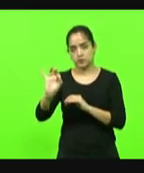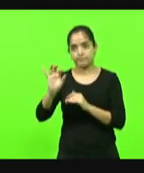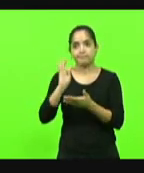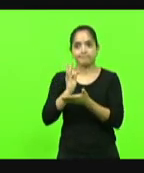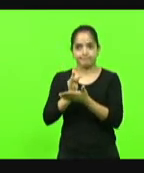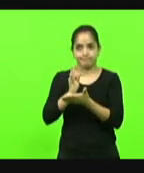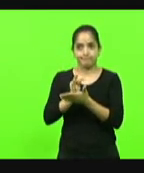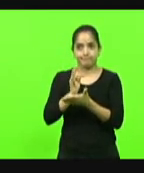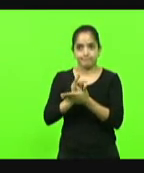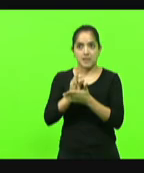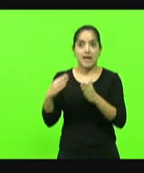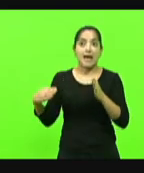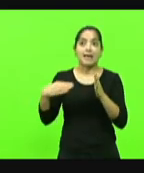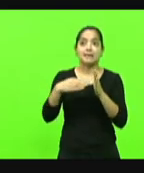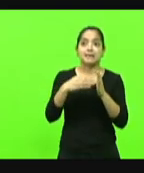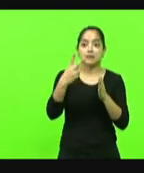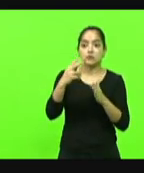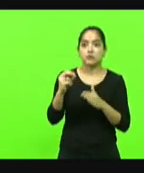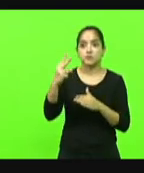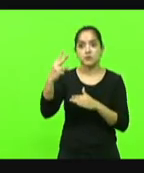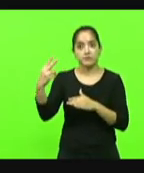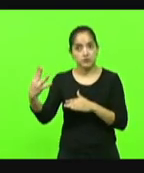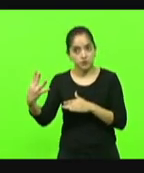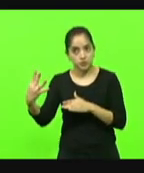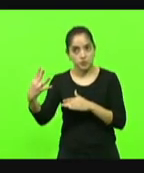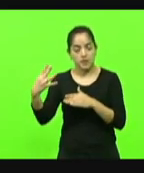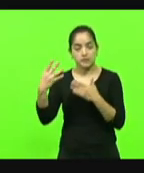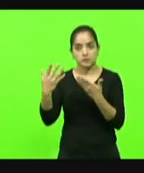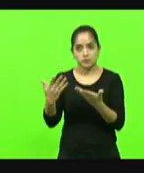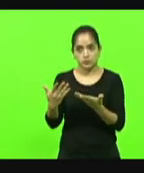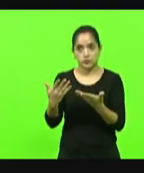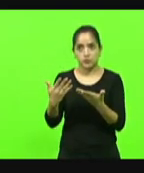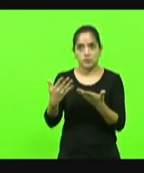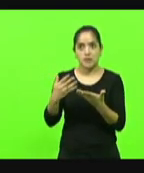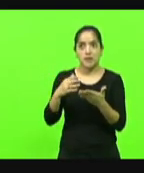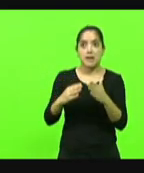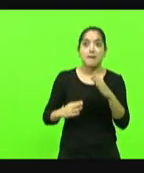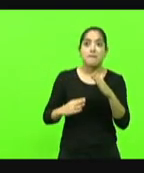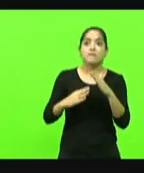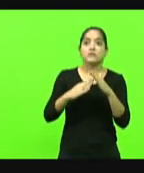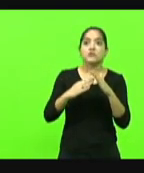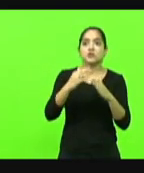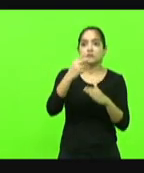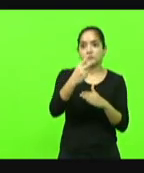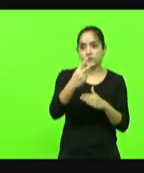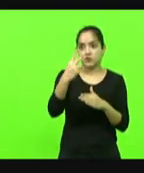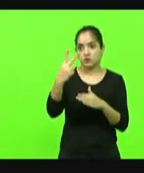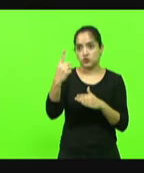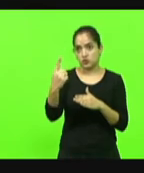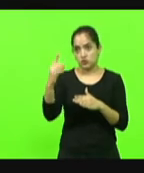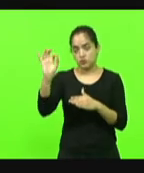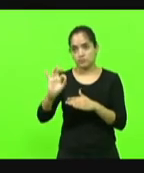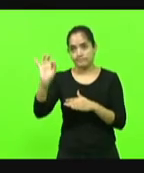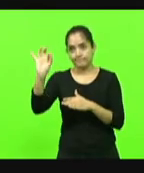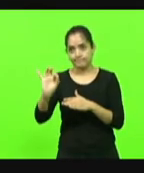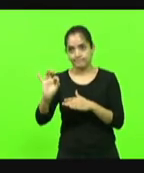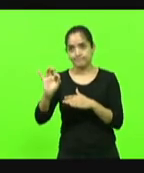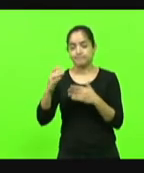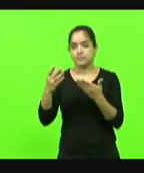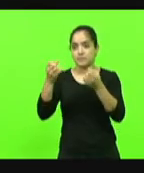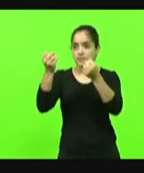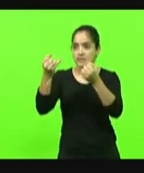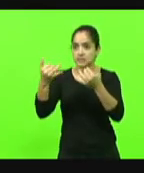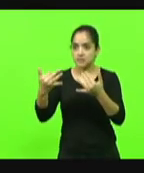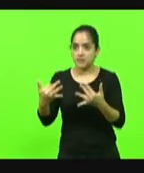até 2024 2024 ela é para chegar perto dos 21,5% então está aí a explicação